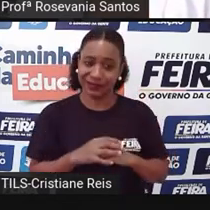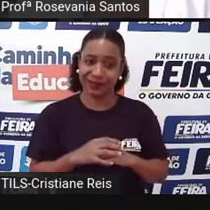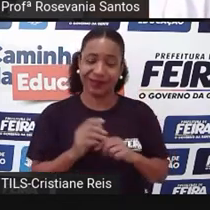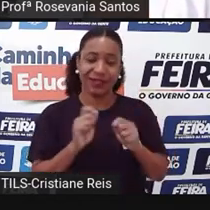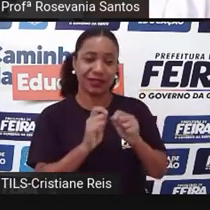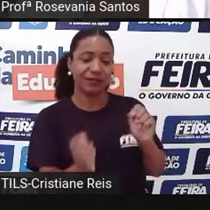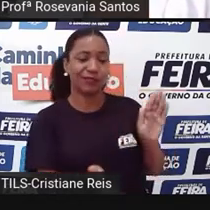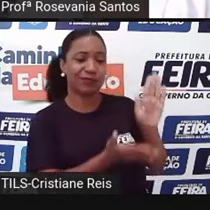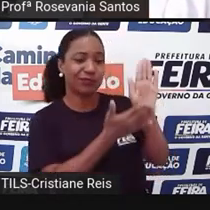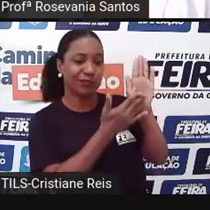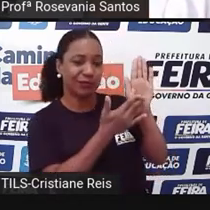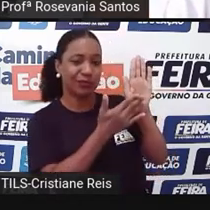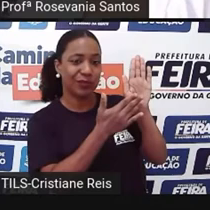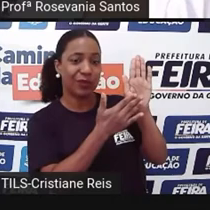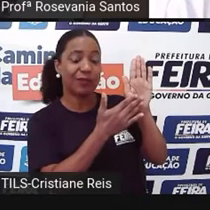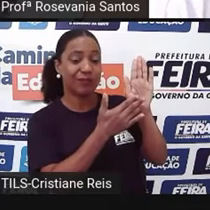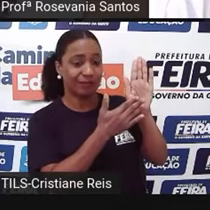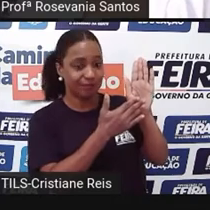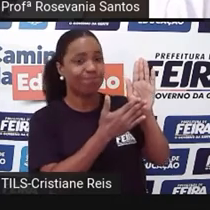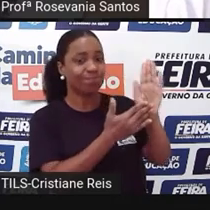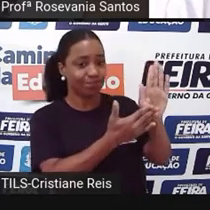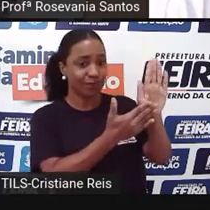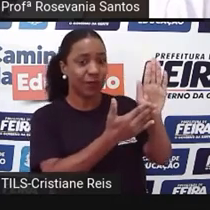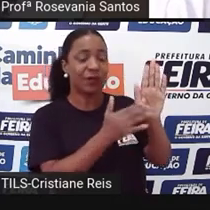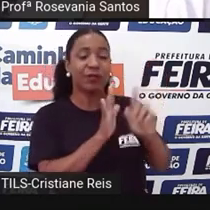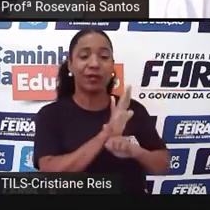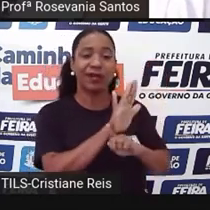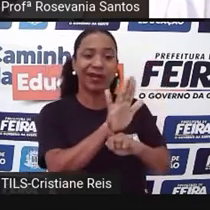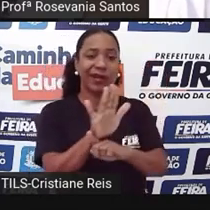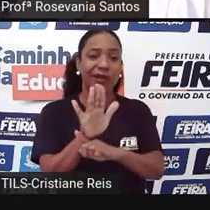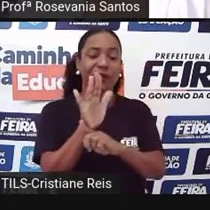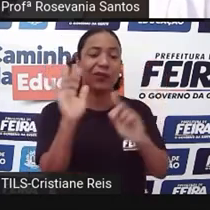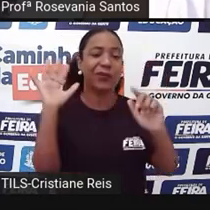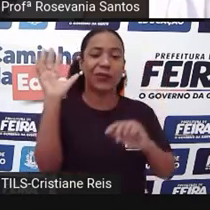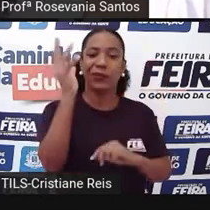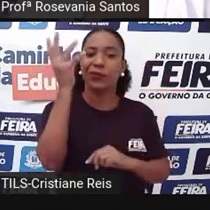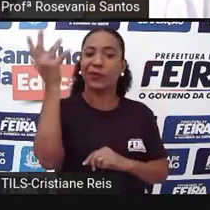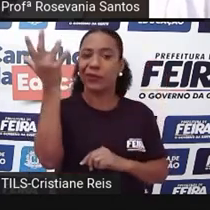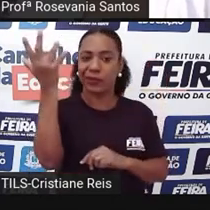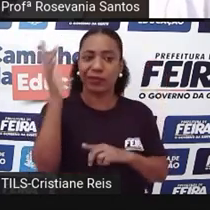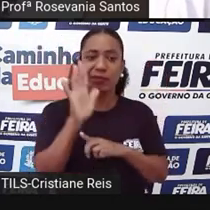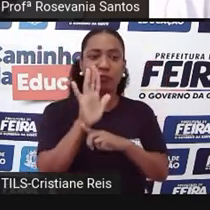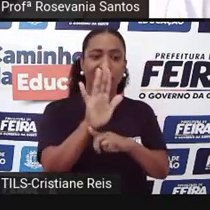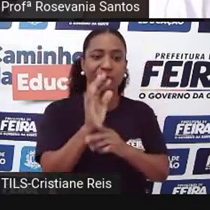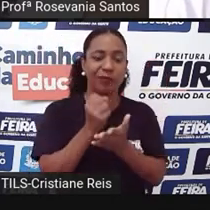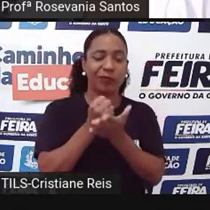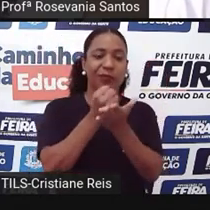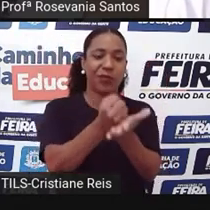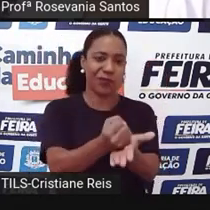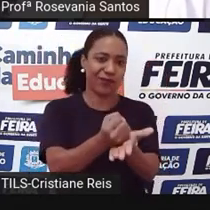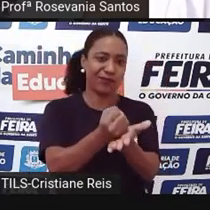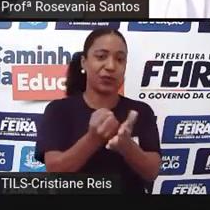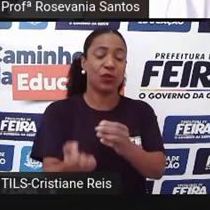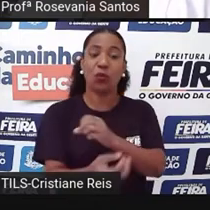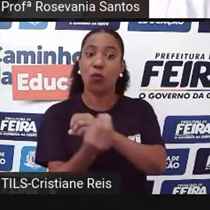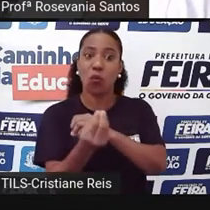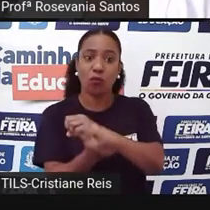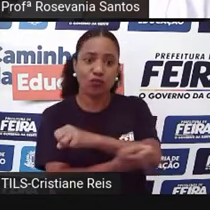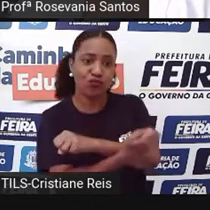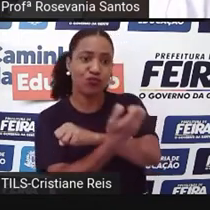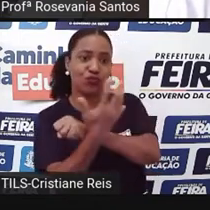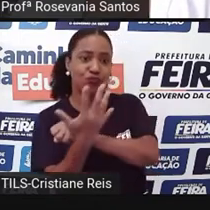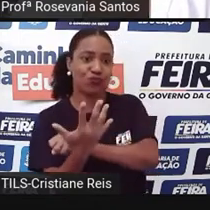essas adversidades do próprio clima semiárido, para se proteger desses longos períodos de estiagem,